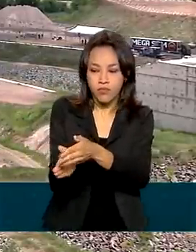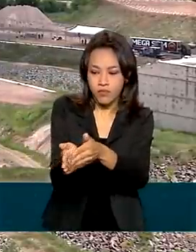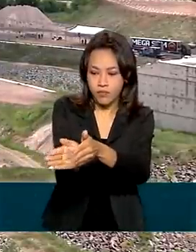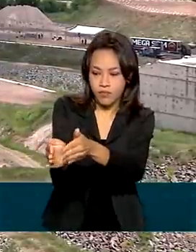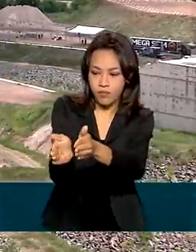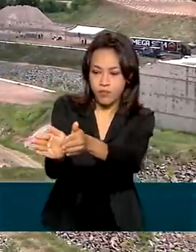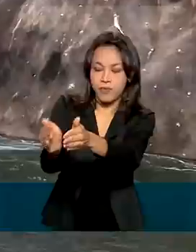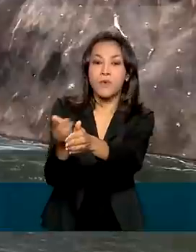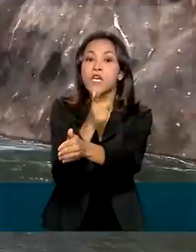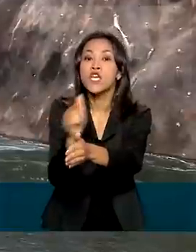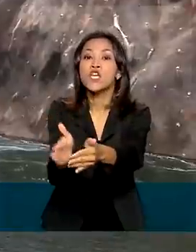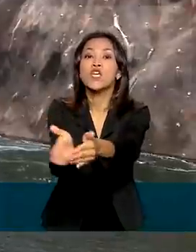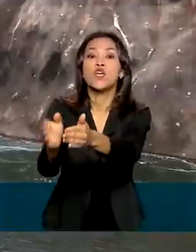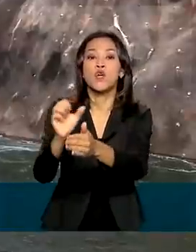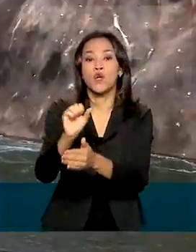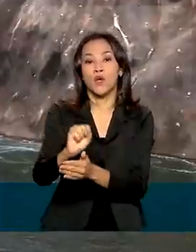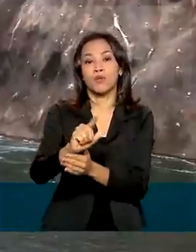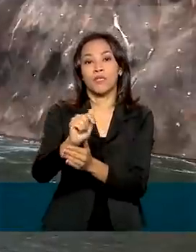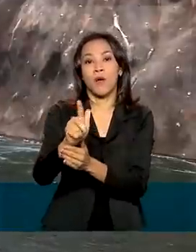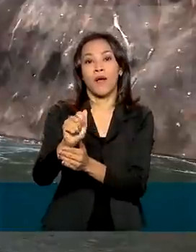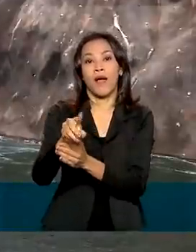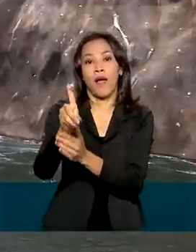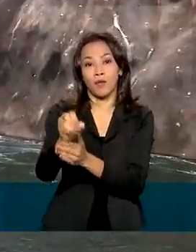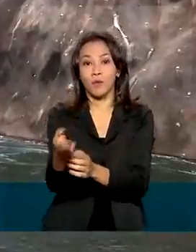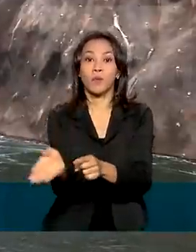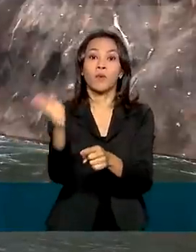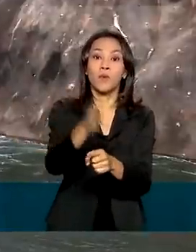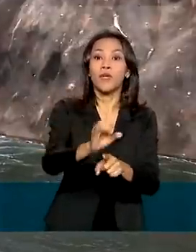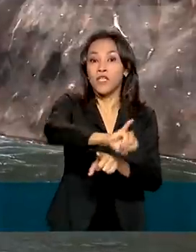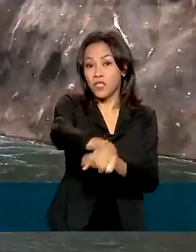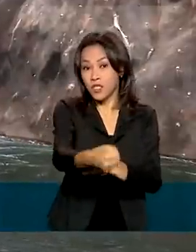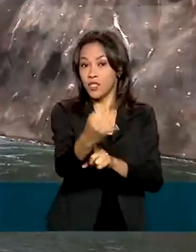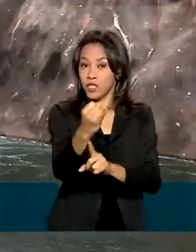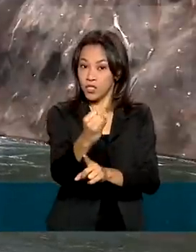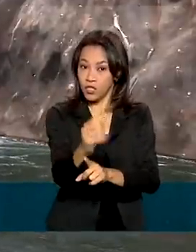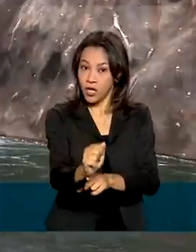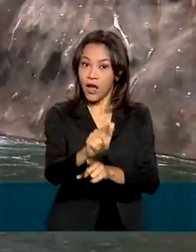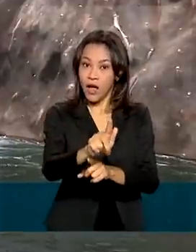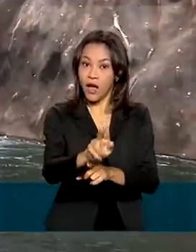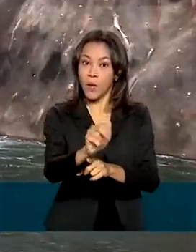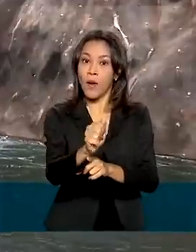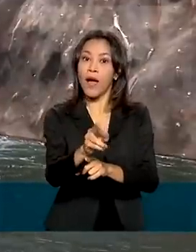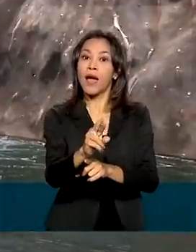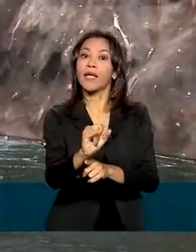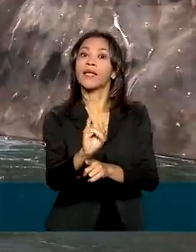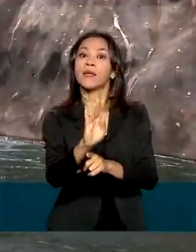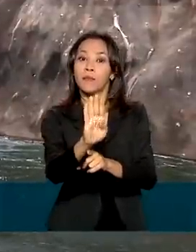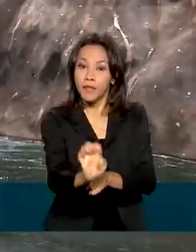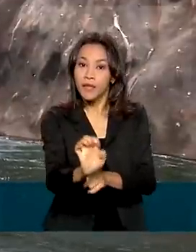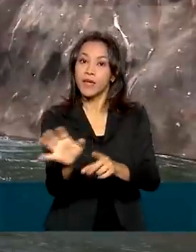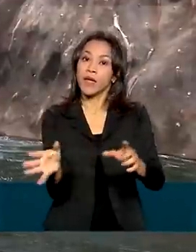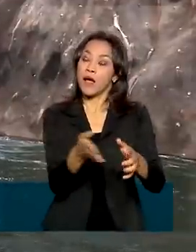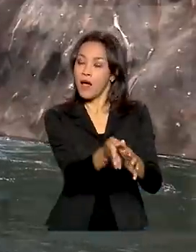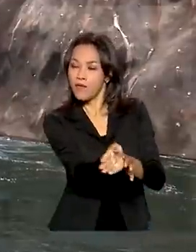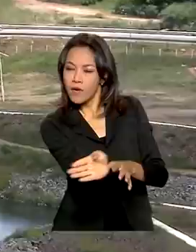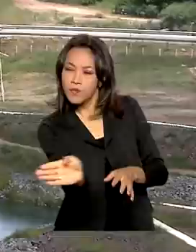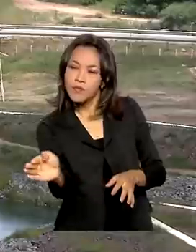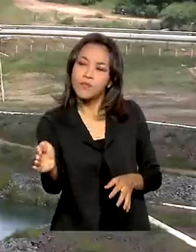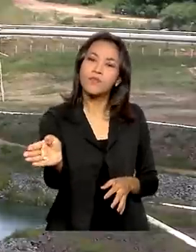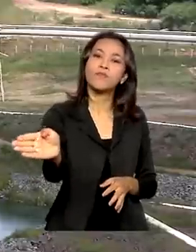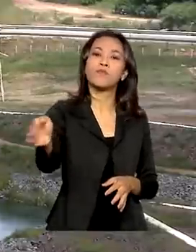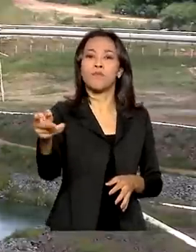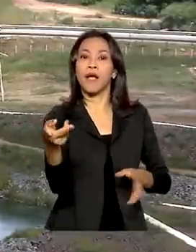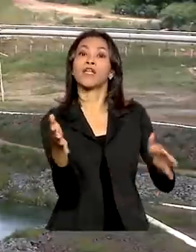Rio Salgado e também para o Rio Jaguaribe, até finalmente alcançar o açude Castanhão e de lá abastecer a região